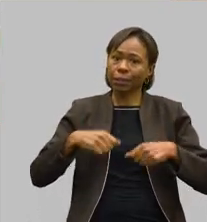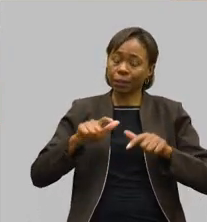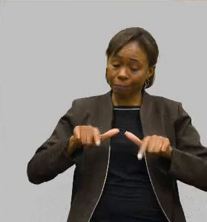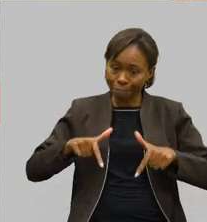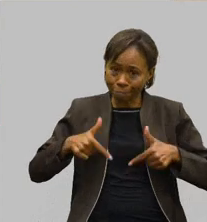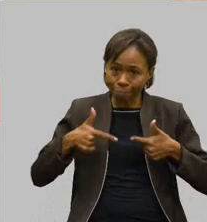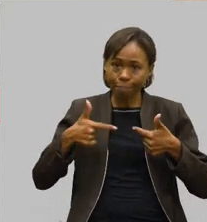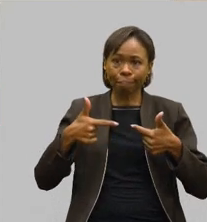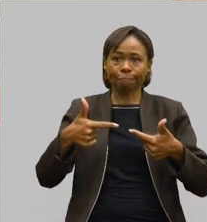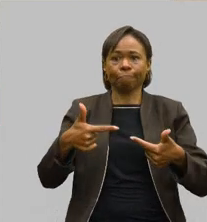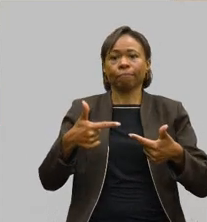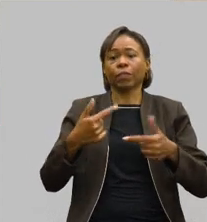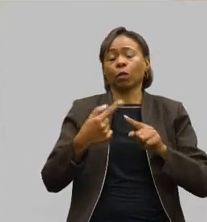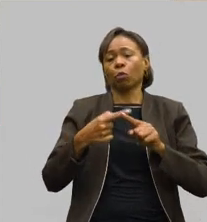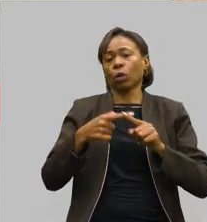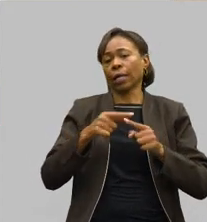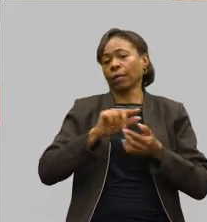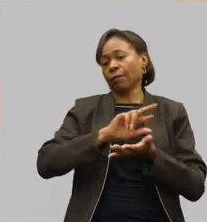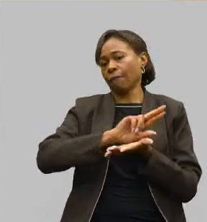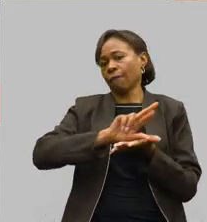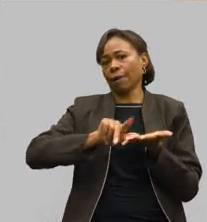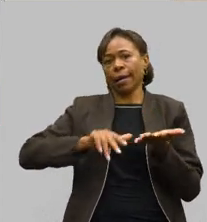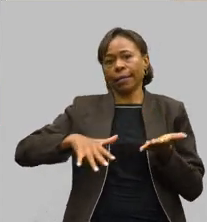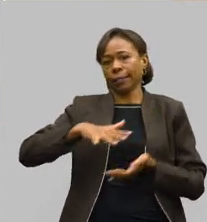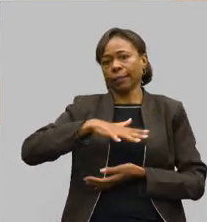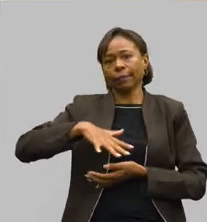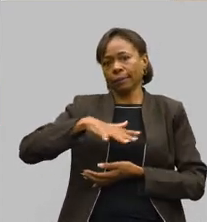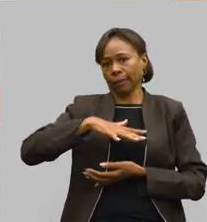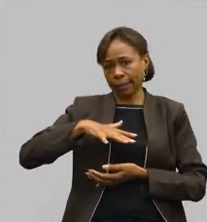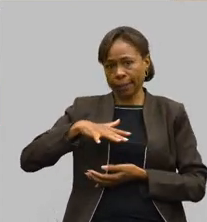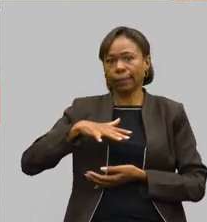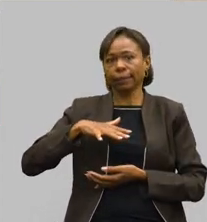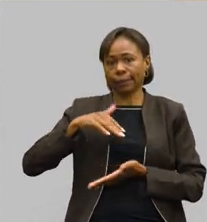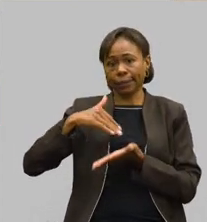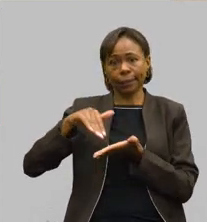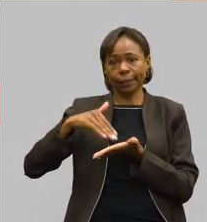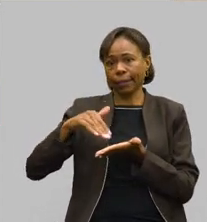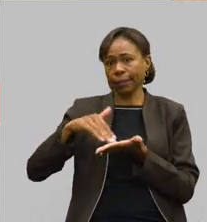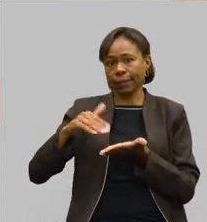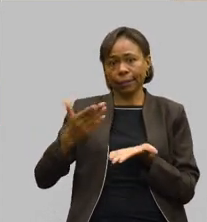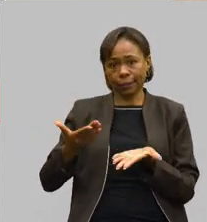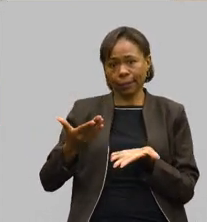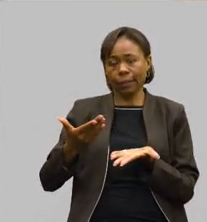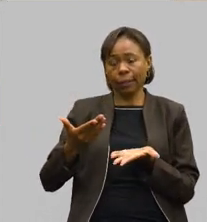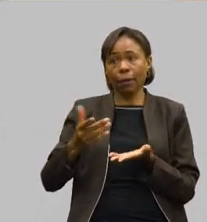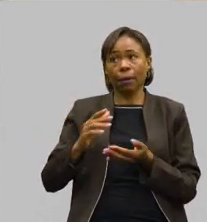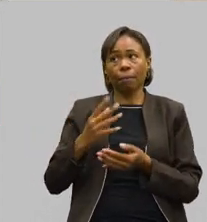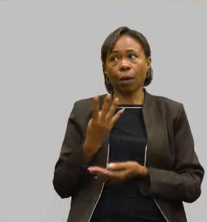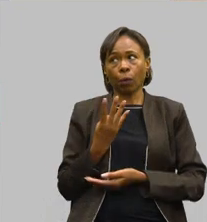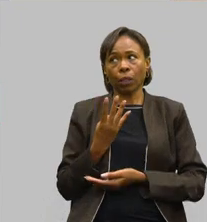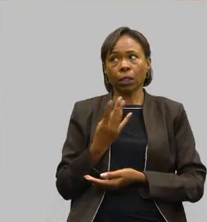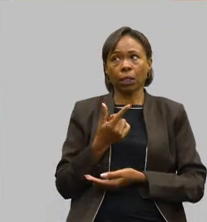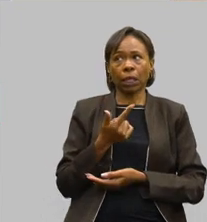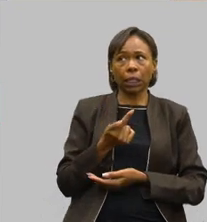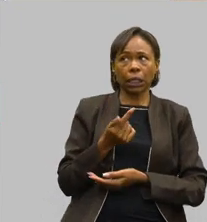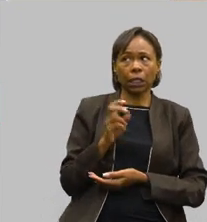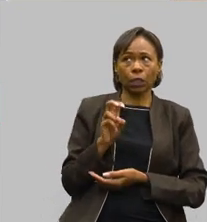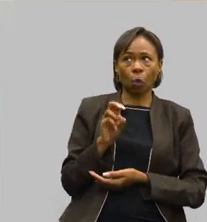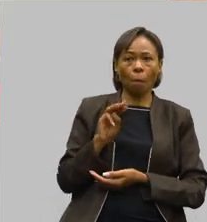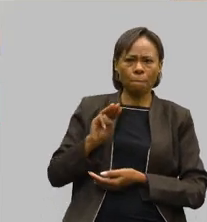várias áreas. uma secretaria muito robusta para um orçamento de aproximadamente 475 milhões